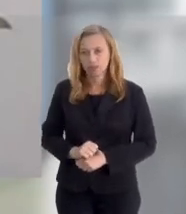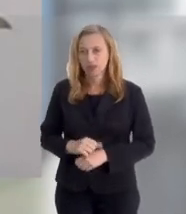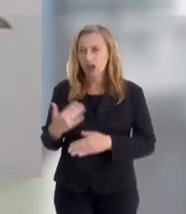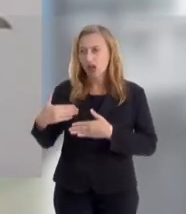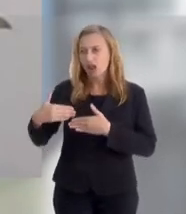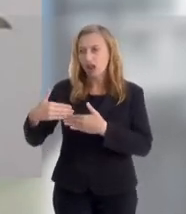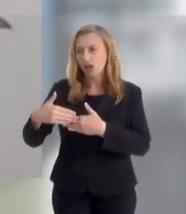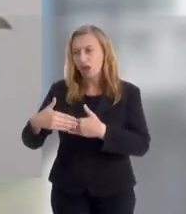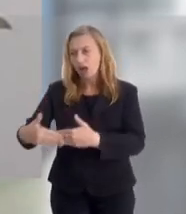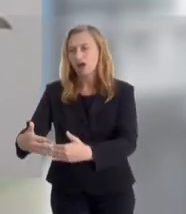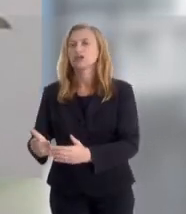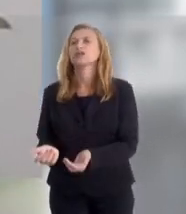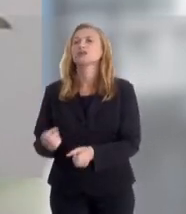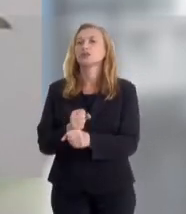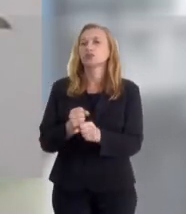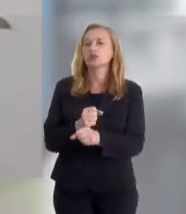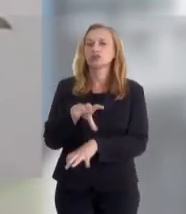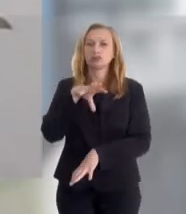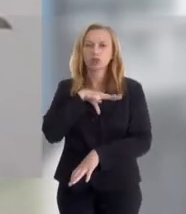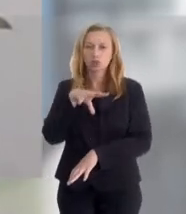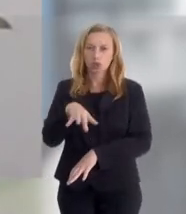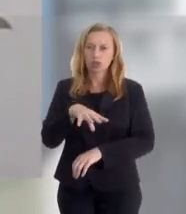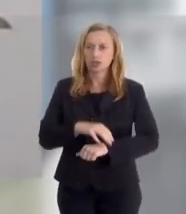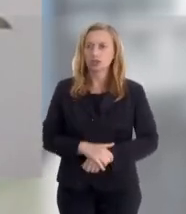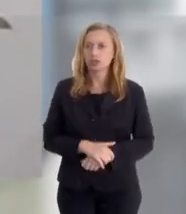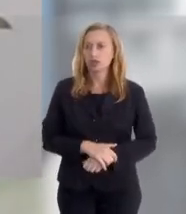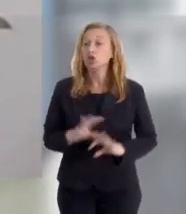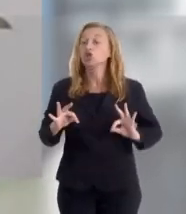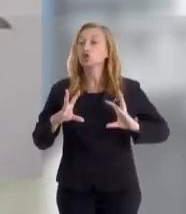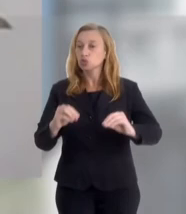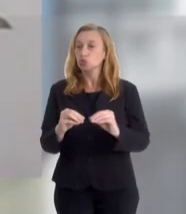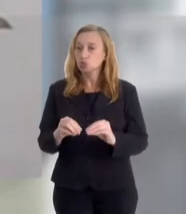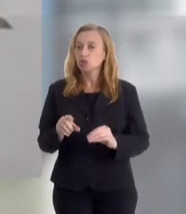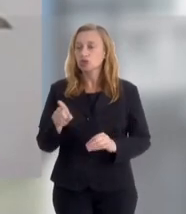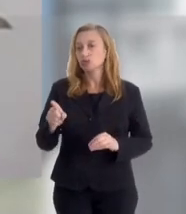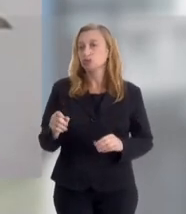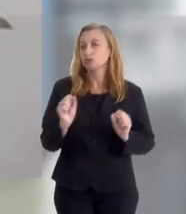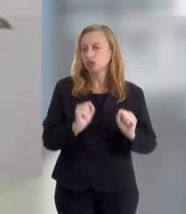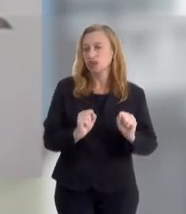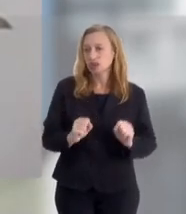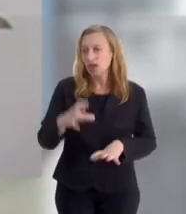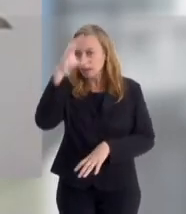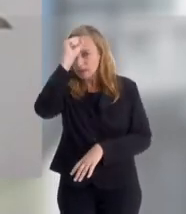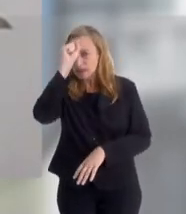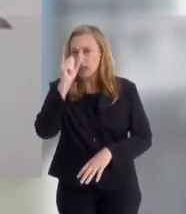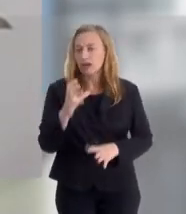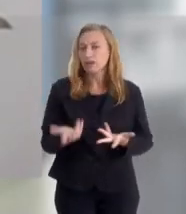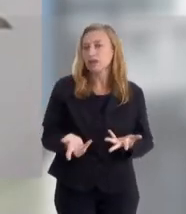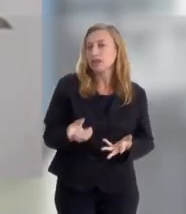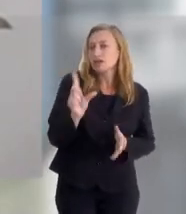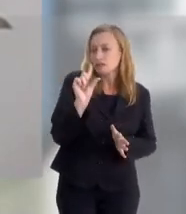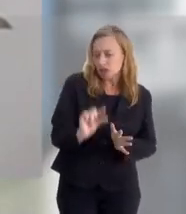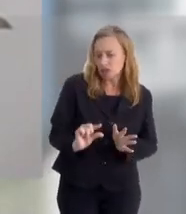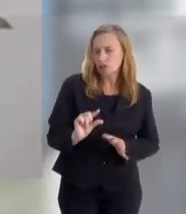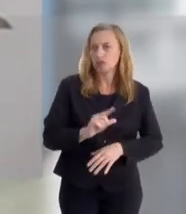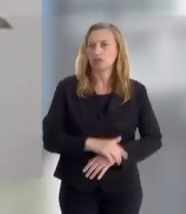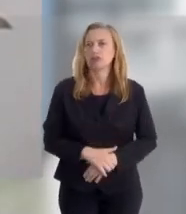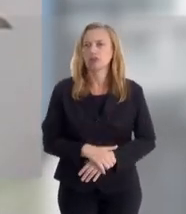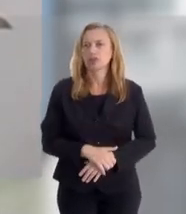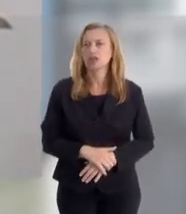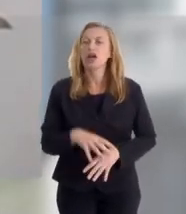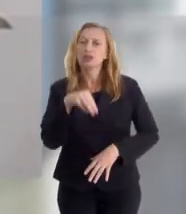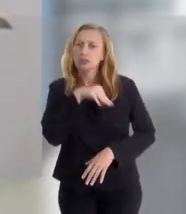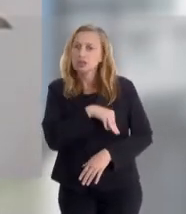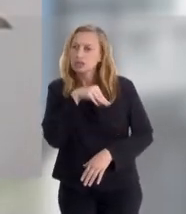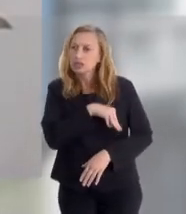aprendizado esperado ao longo do ano para português. Então, de tudo que eles poderiam aprender, eles aprendem menos,